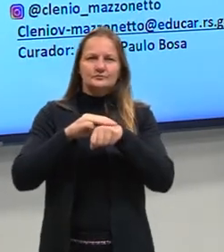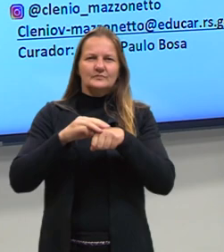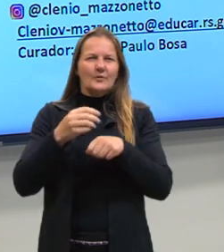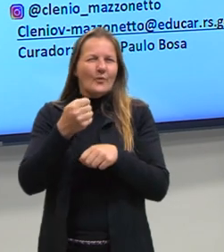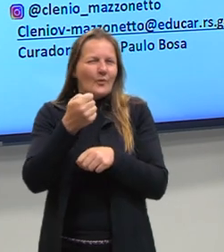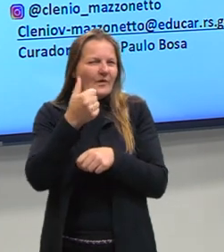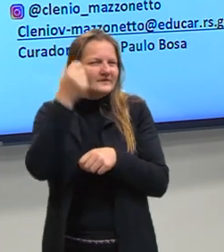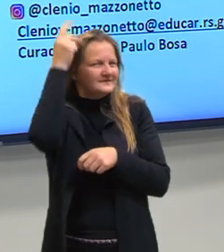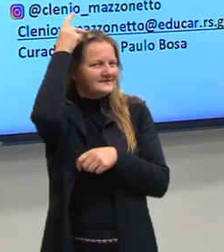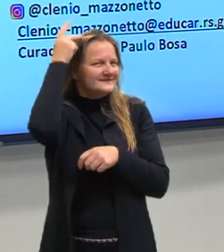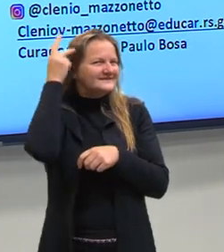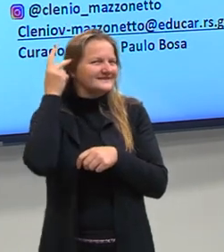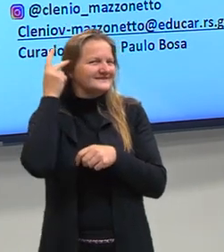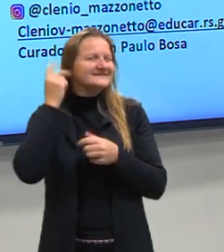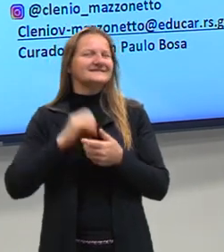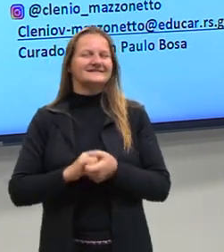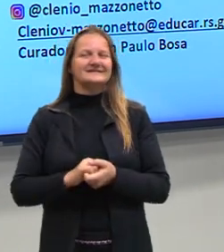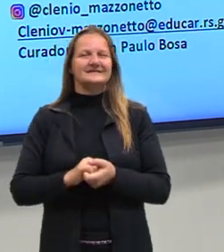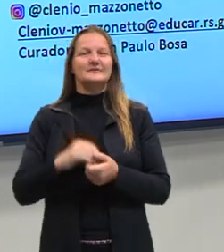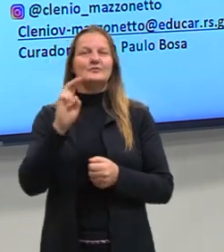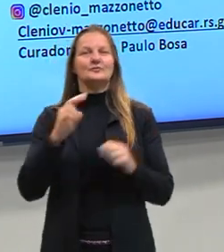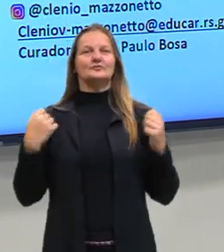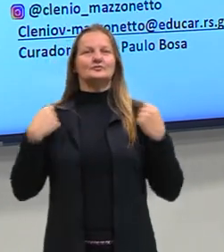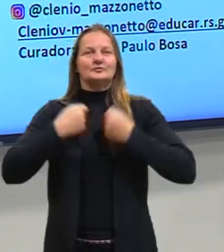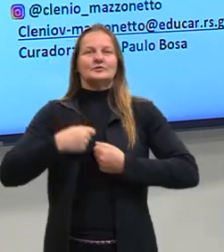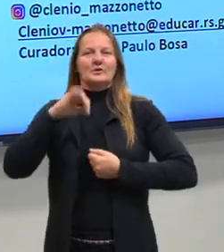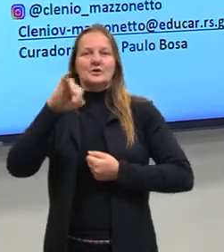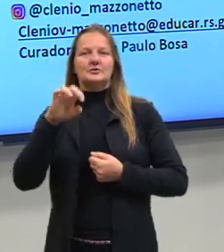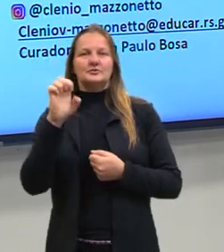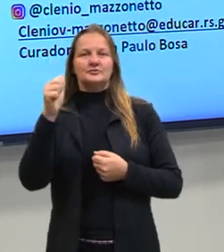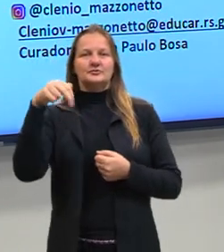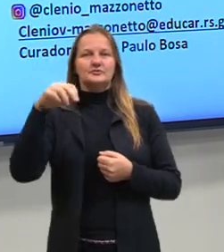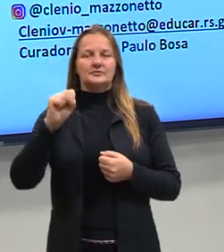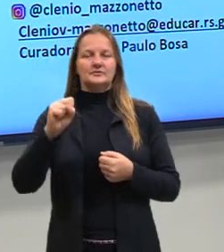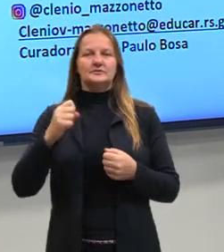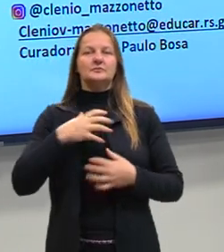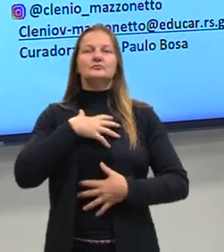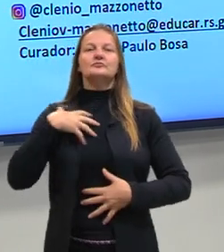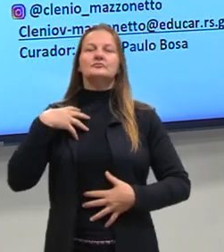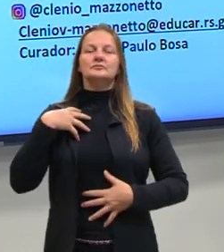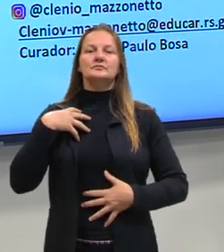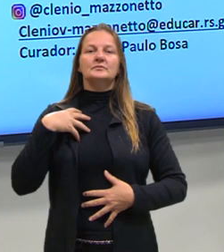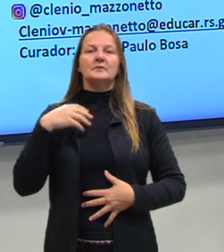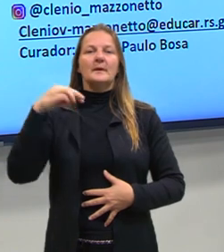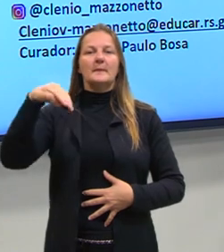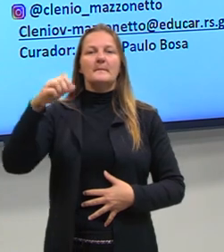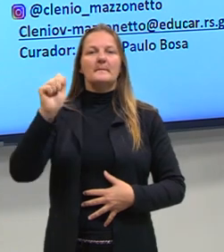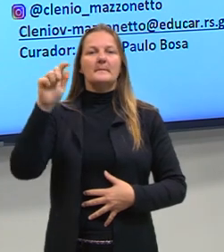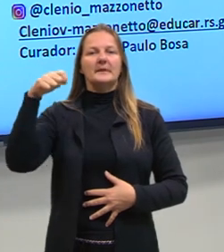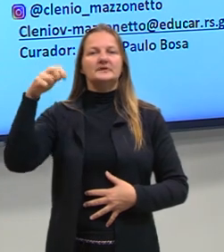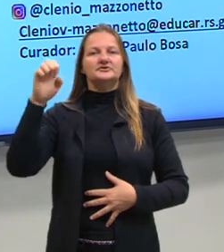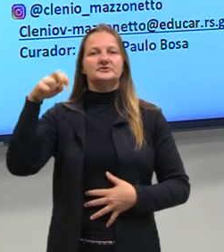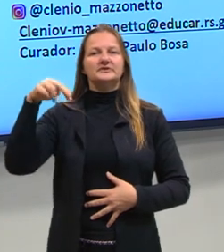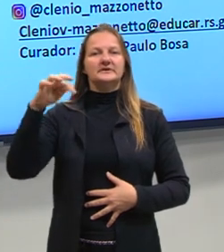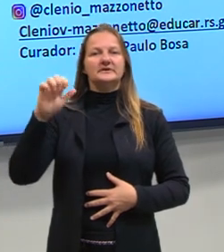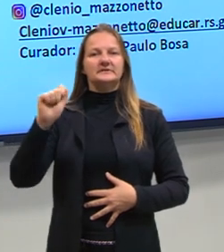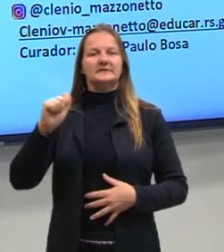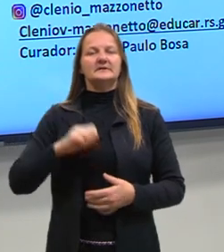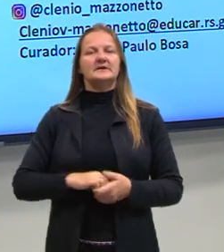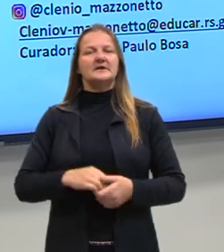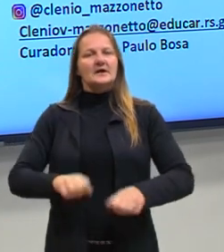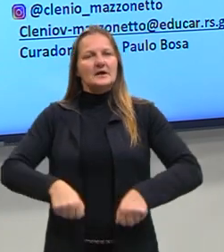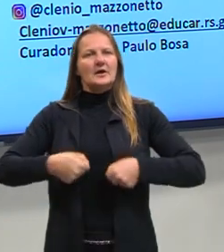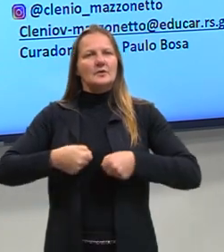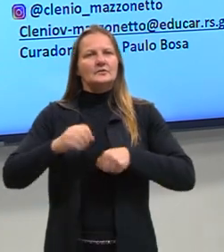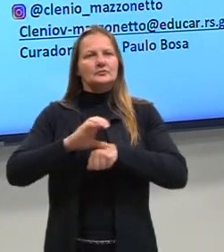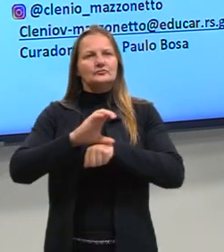platinados, uso uma jaqueta jeans, estou usando uma camiseta mag e uma calça